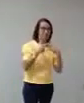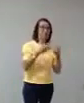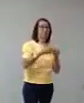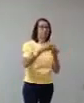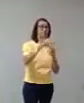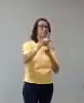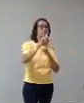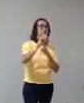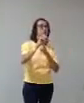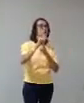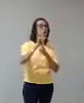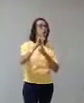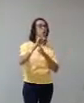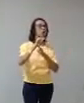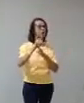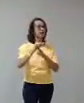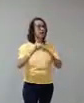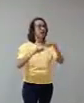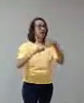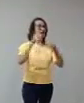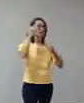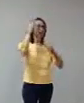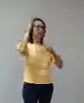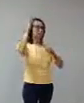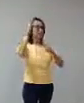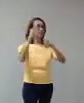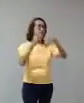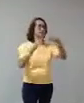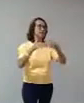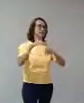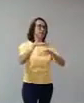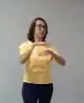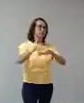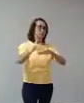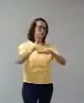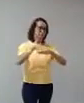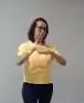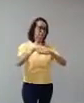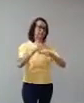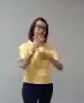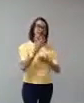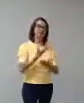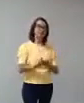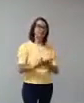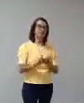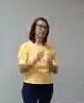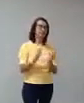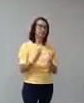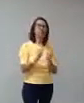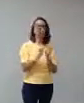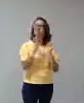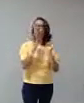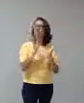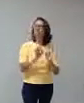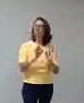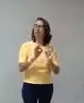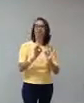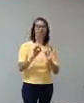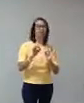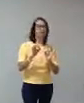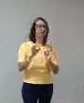filosofia e entrando na matemática. Então, isso é muito incrível. Com certeza, essas influências